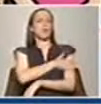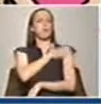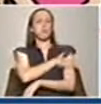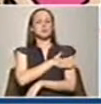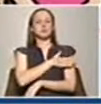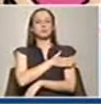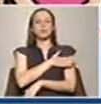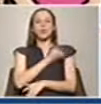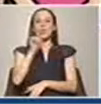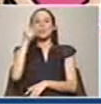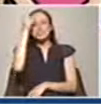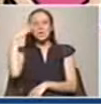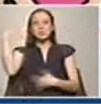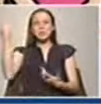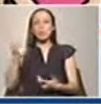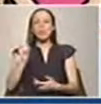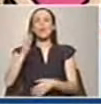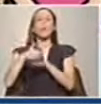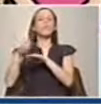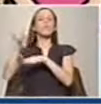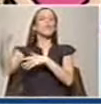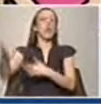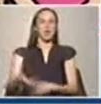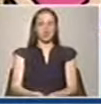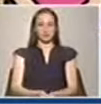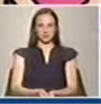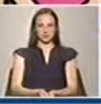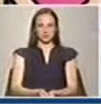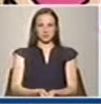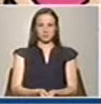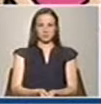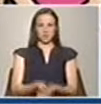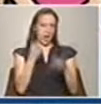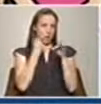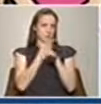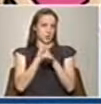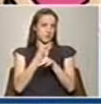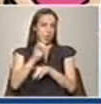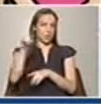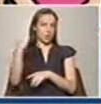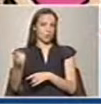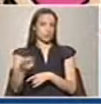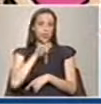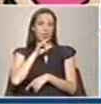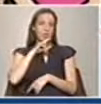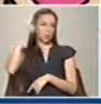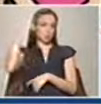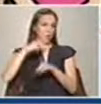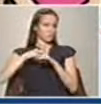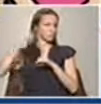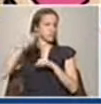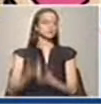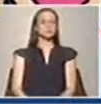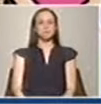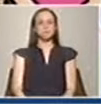esquecemos de todas as outras atividades que também estão sujeitas a essas temperaturas. Até algumas